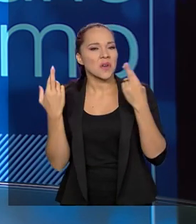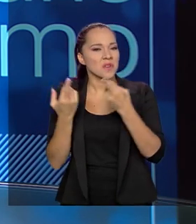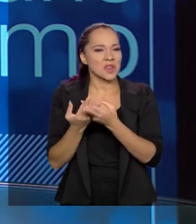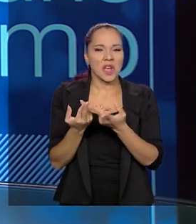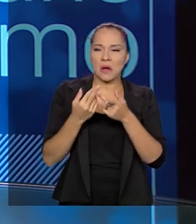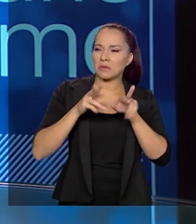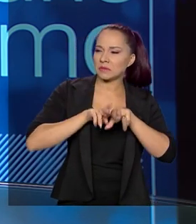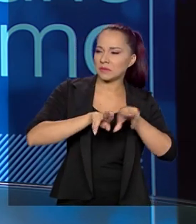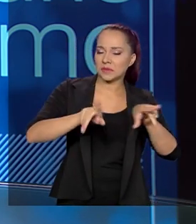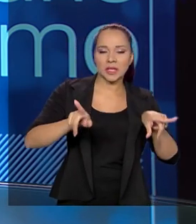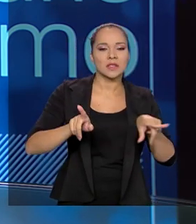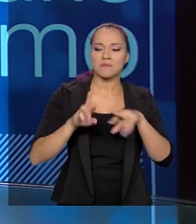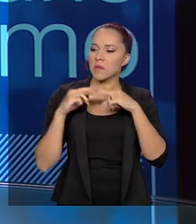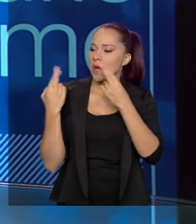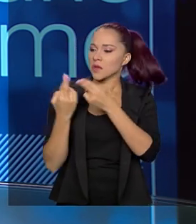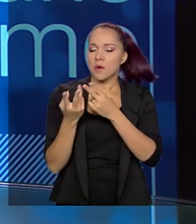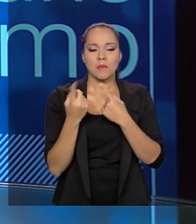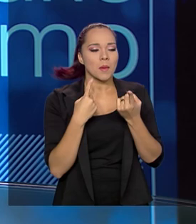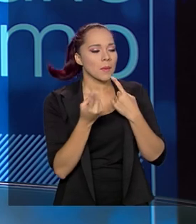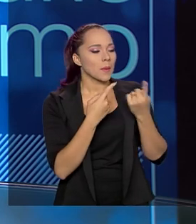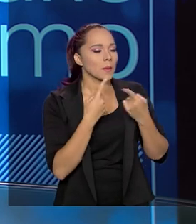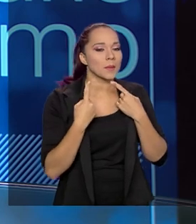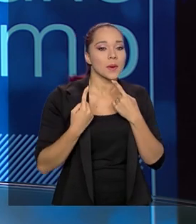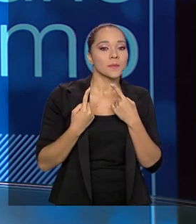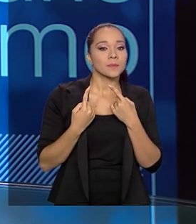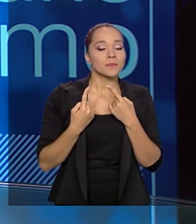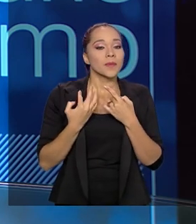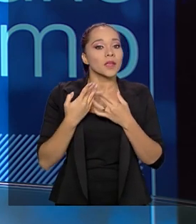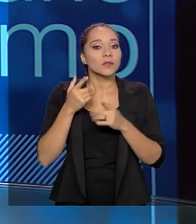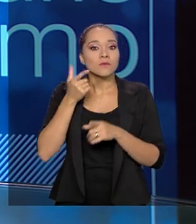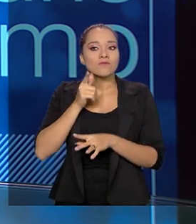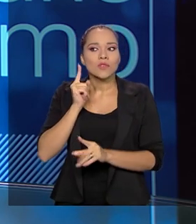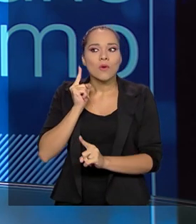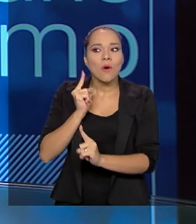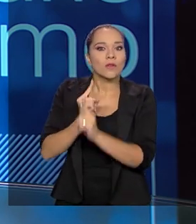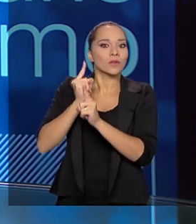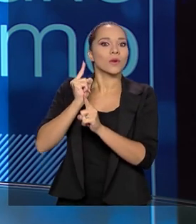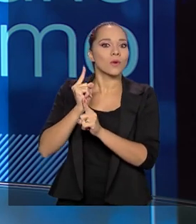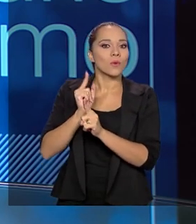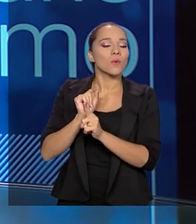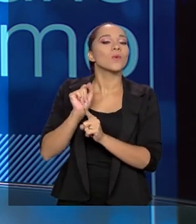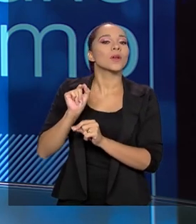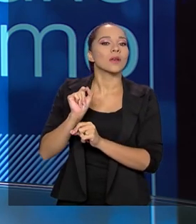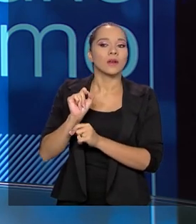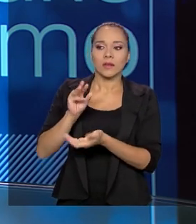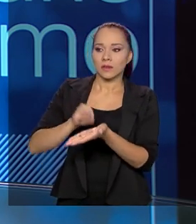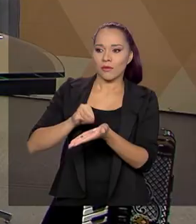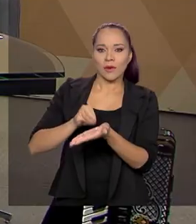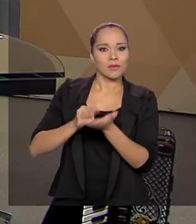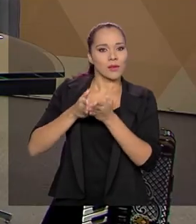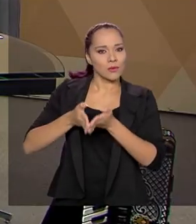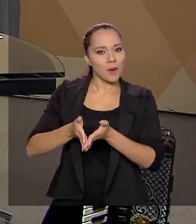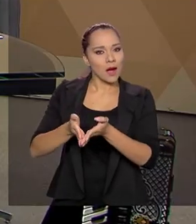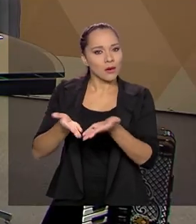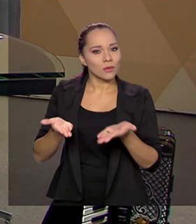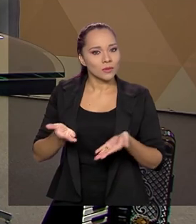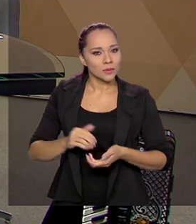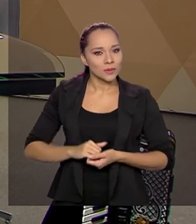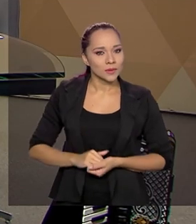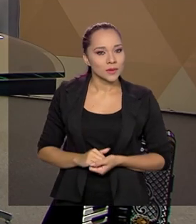com operadores, enfim. E a gente identificou, nós diagnosticamos, que está faltando barco no mercado.